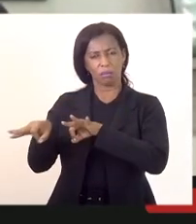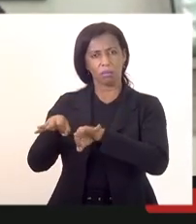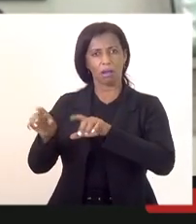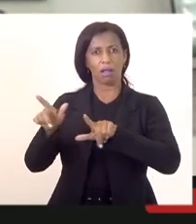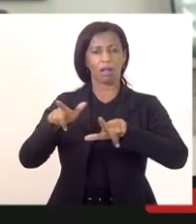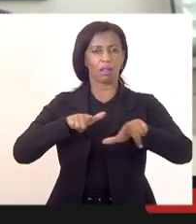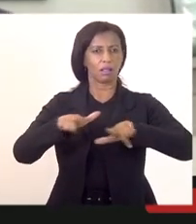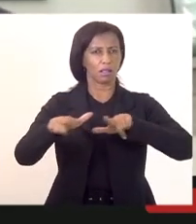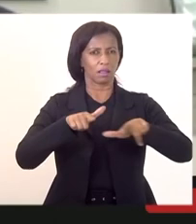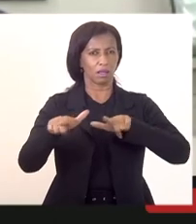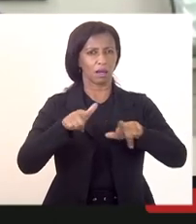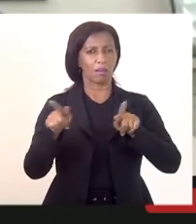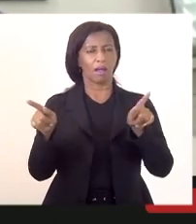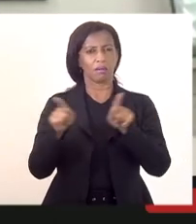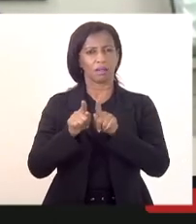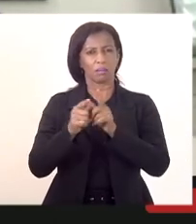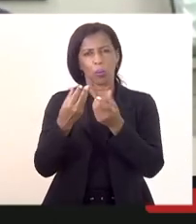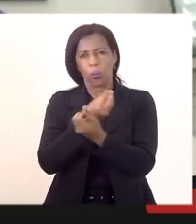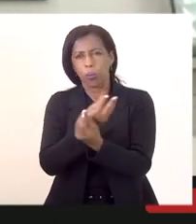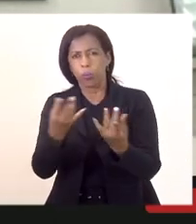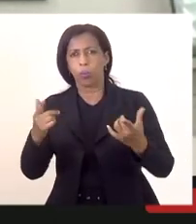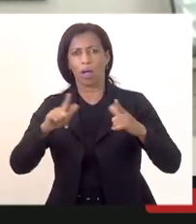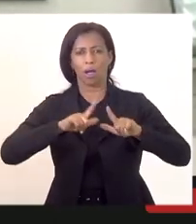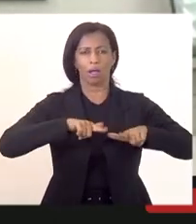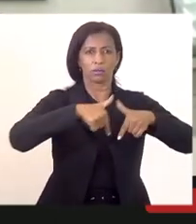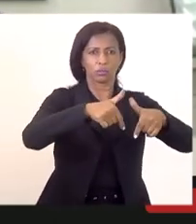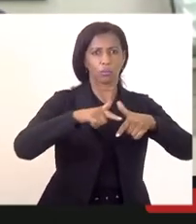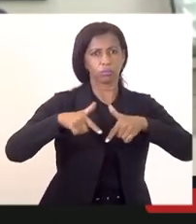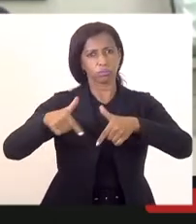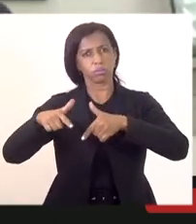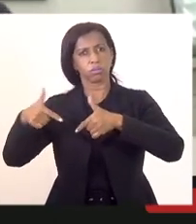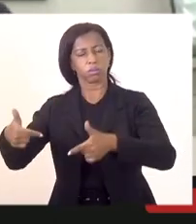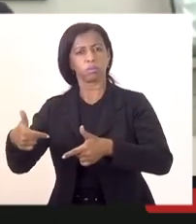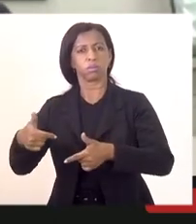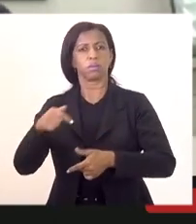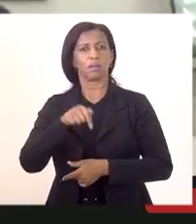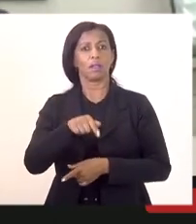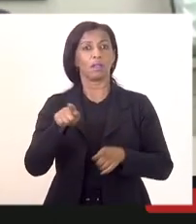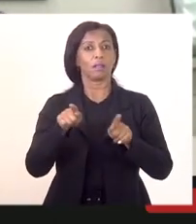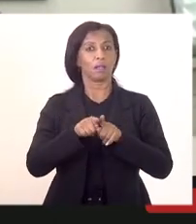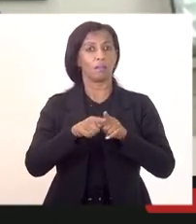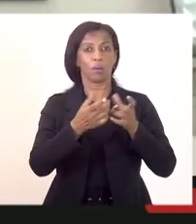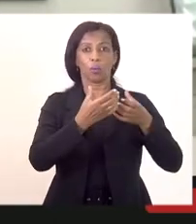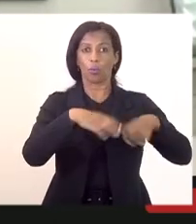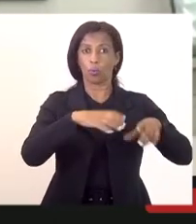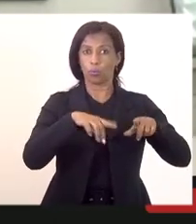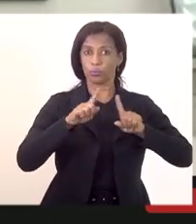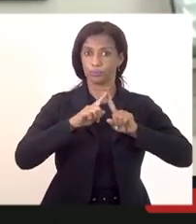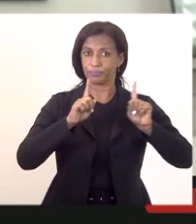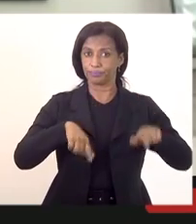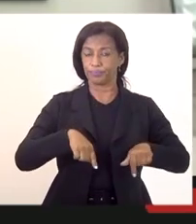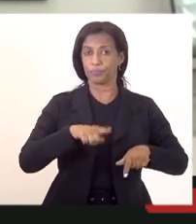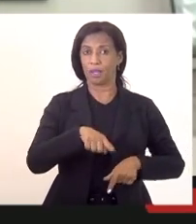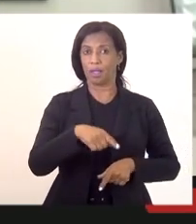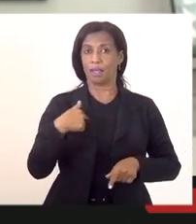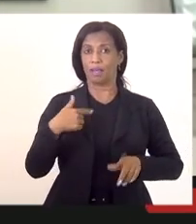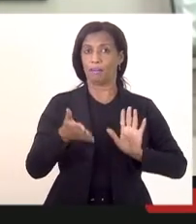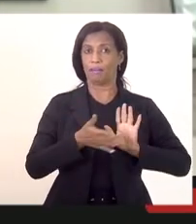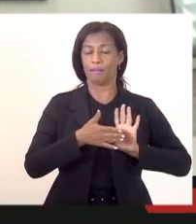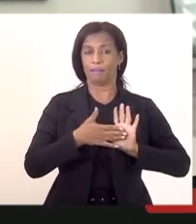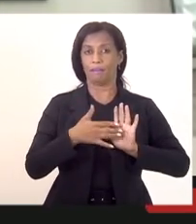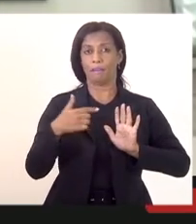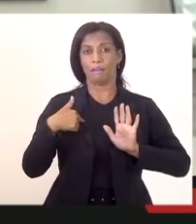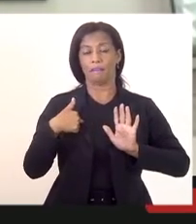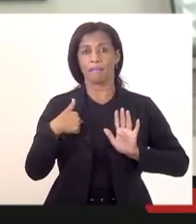inúmeras ações, medidas e temas, a questão dos concursos públicos, que tem sido uma pauta do meu mandato, assim como outros